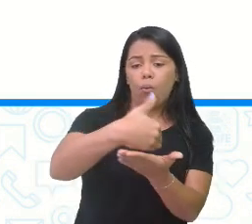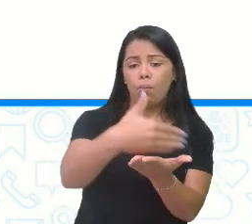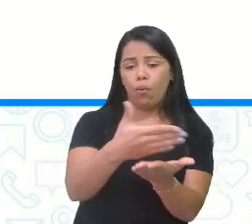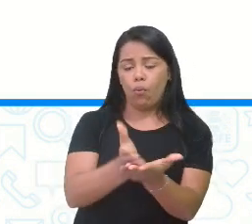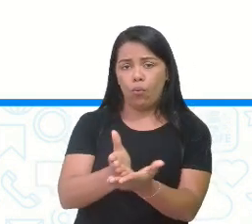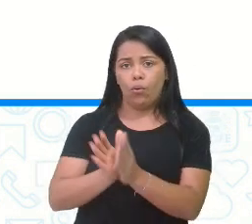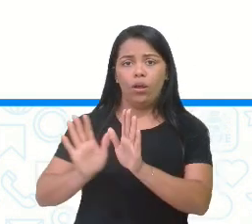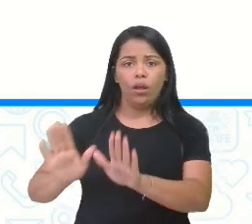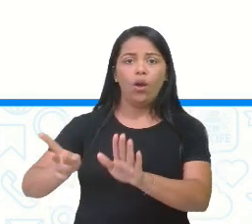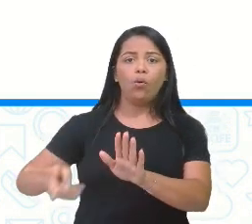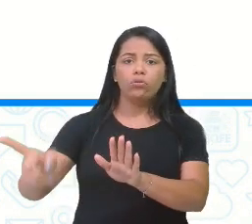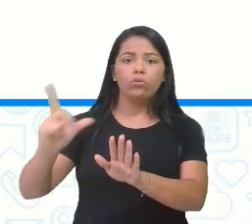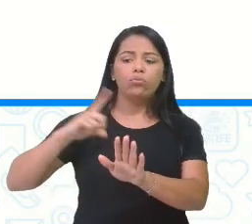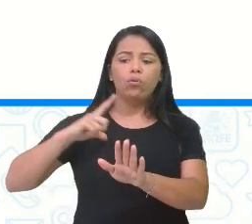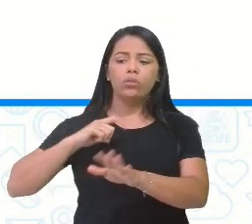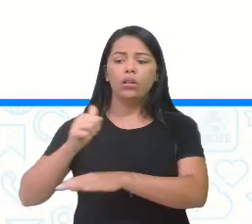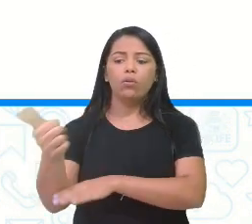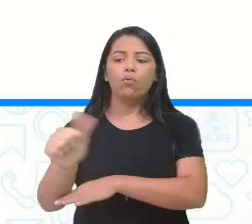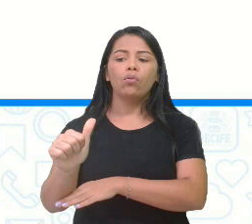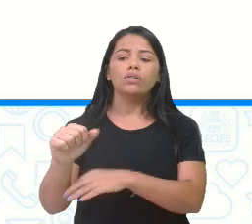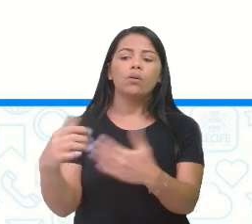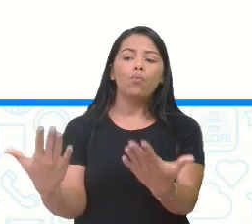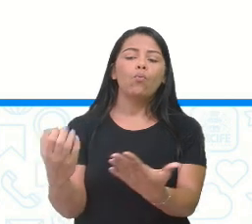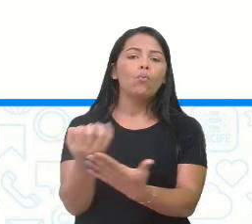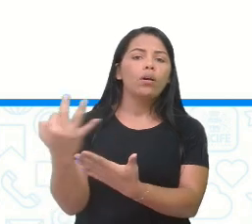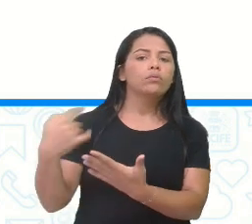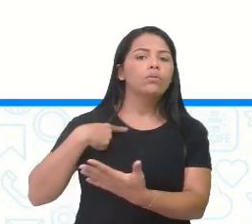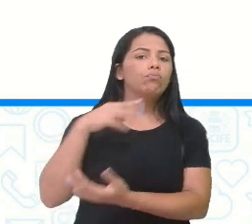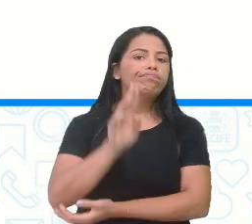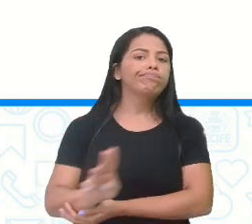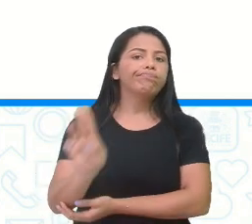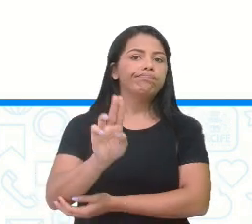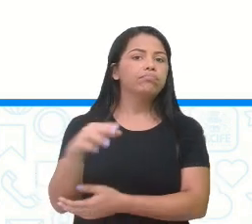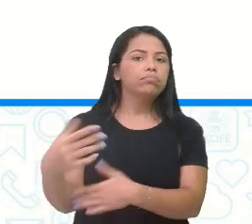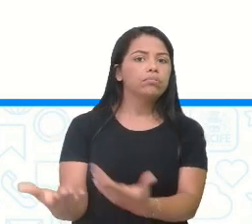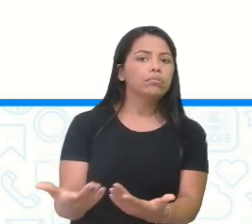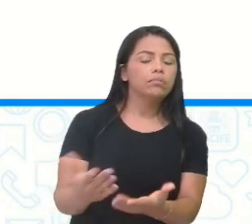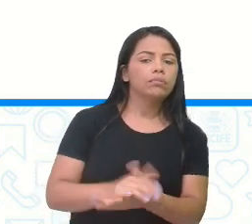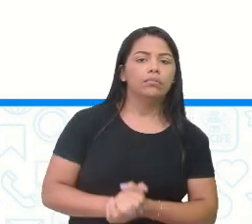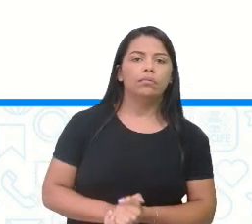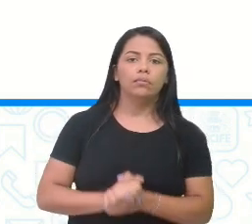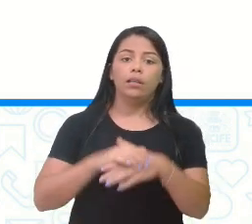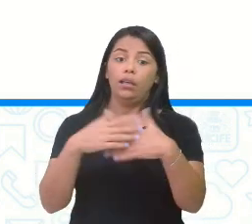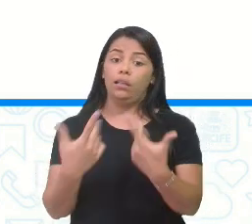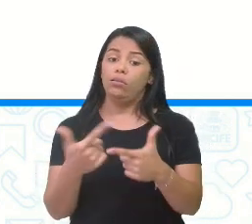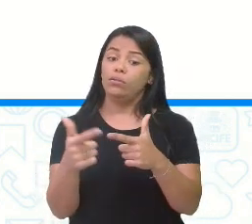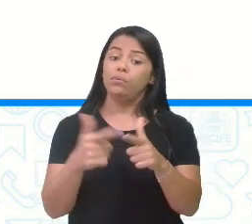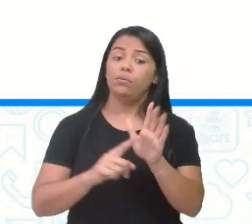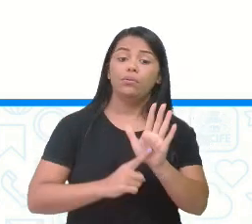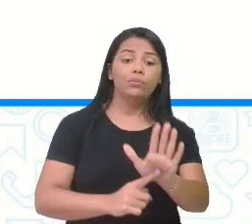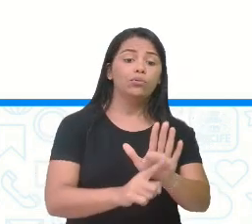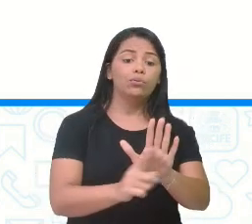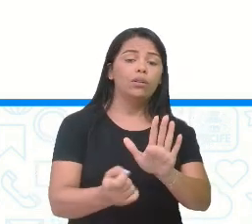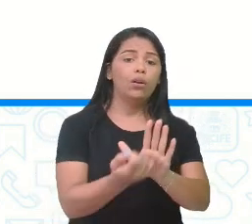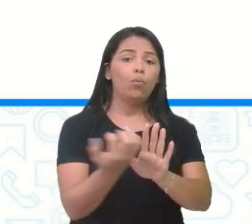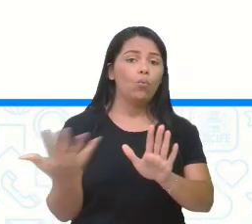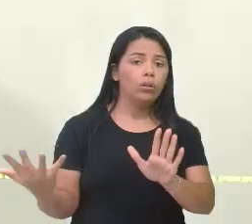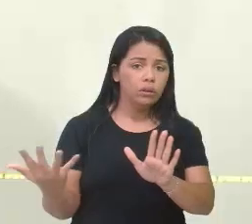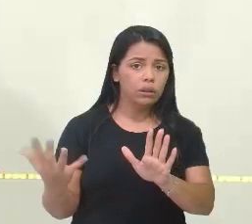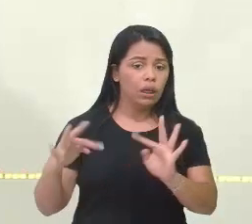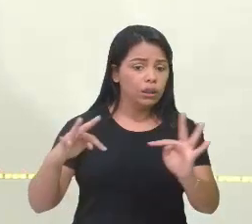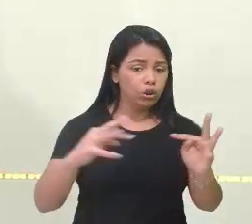Quantos ovos usei no bolo? E aí, esse problema, ele tá trazendo, né? A quantidade